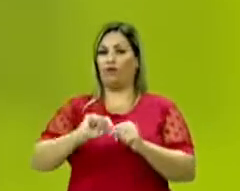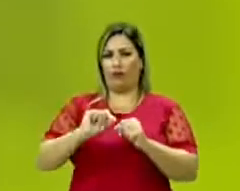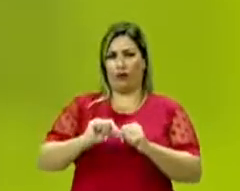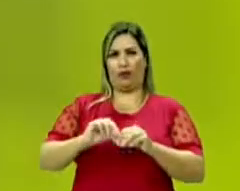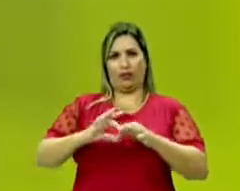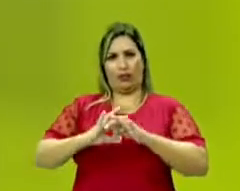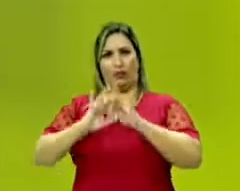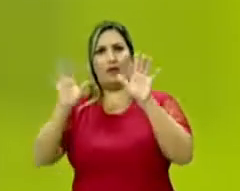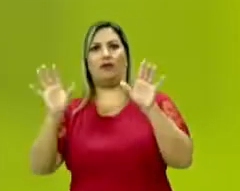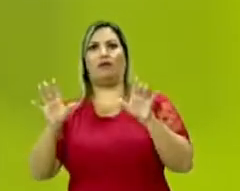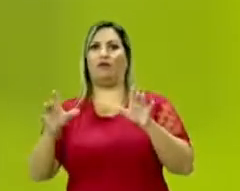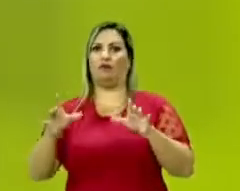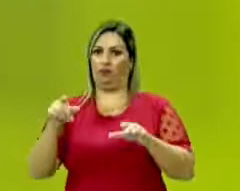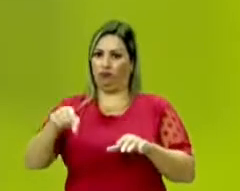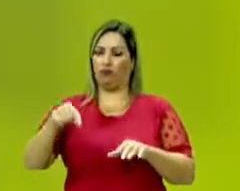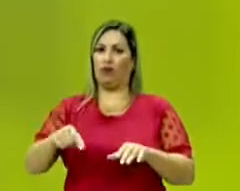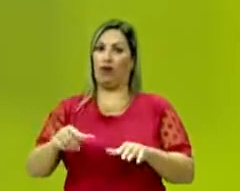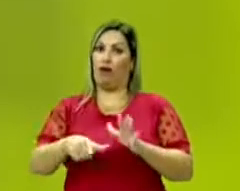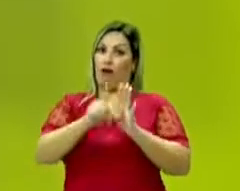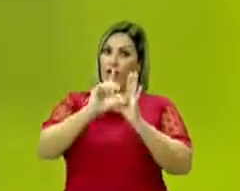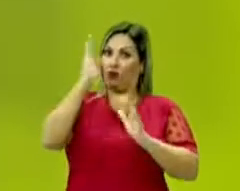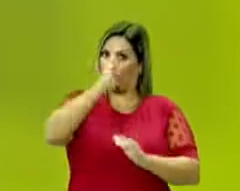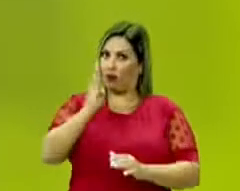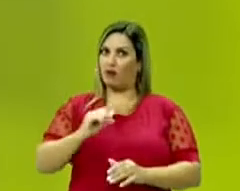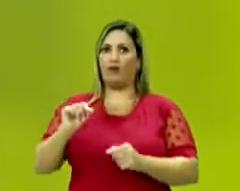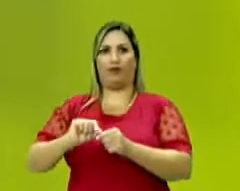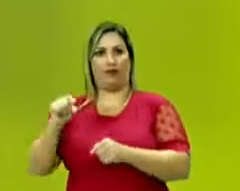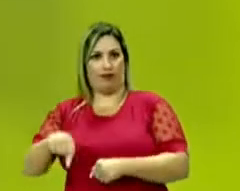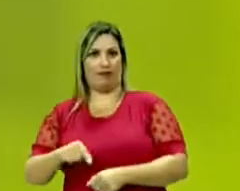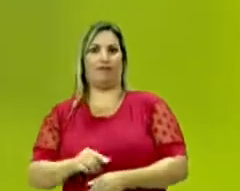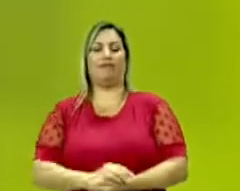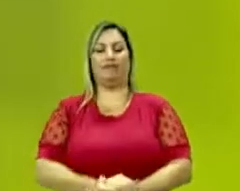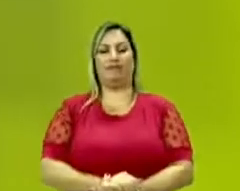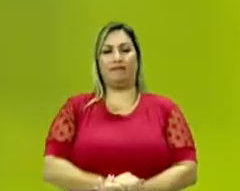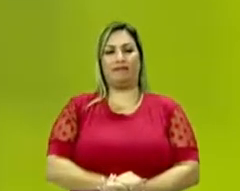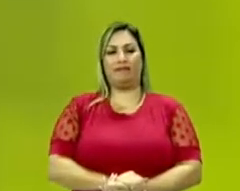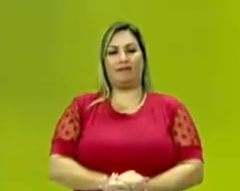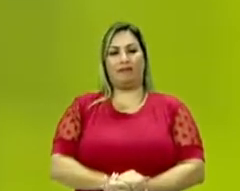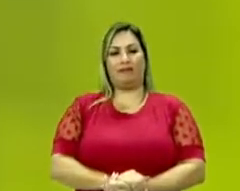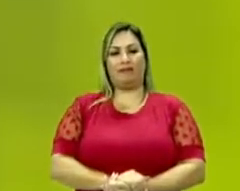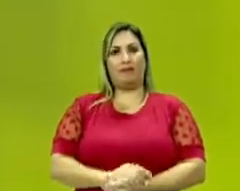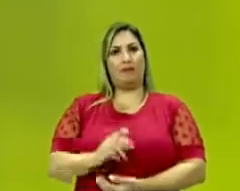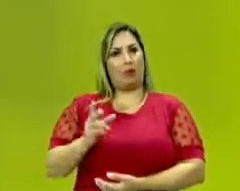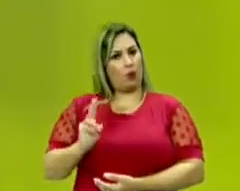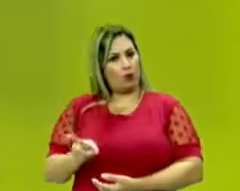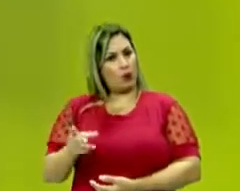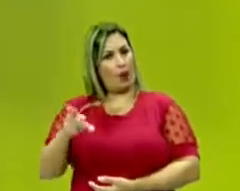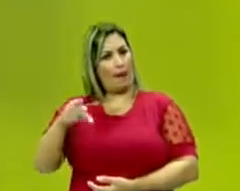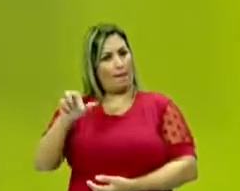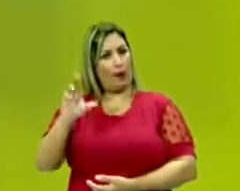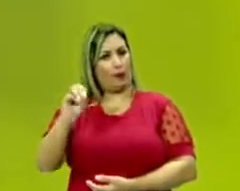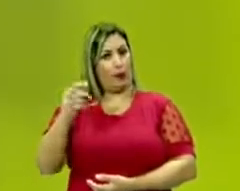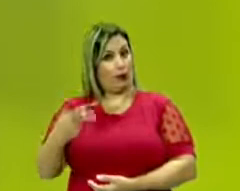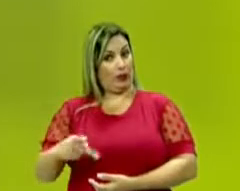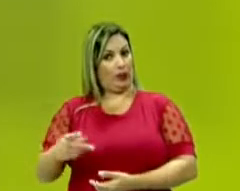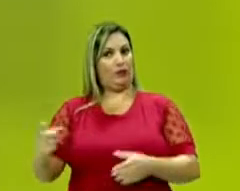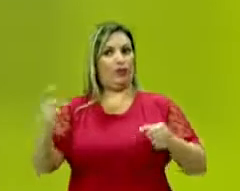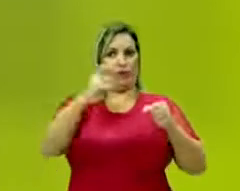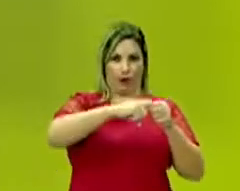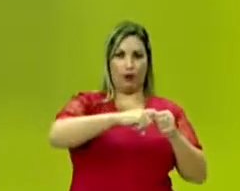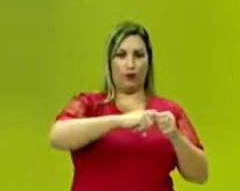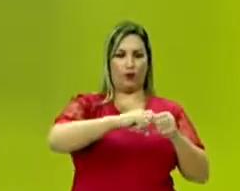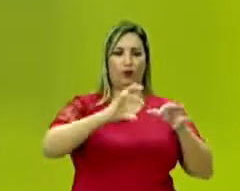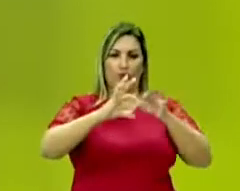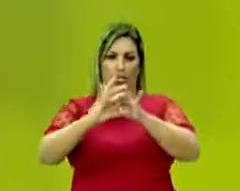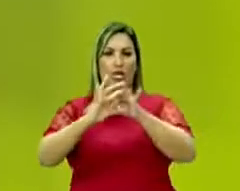independência antes que alguém do Brasil a fizesse. Manter Pedro aqui era uma forma de manter o vínculo